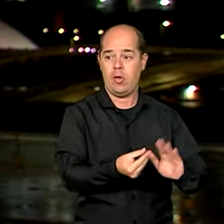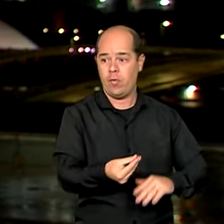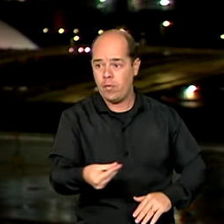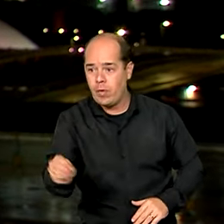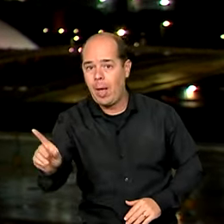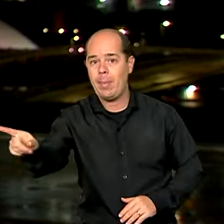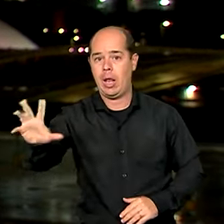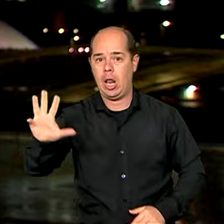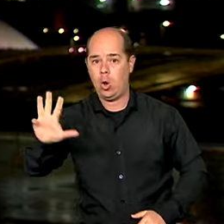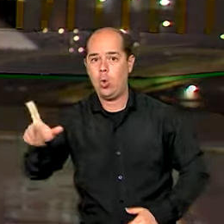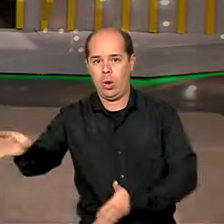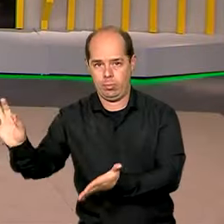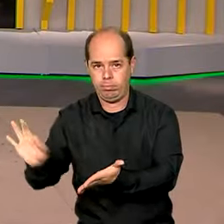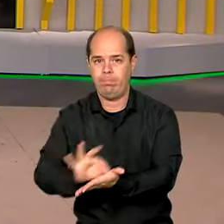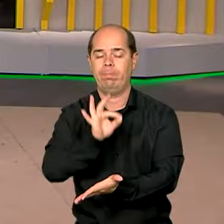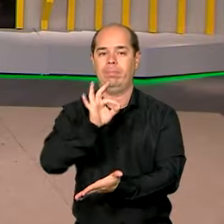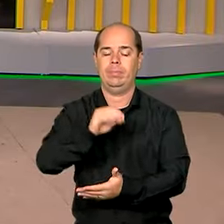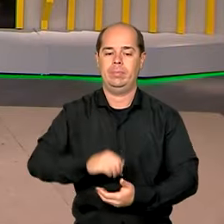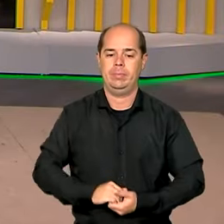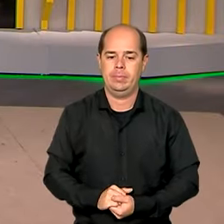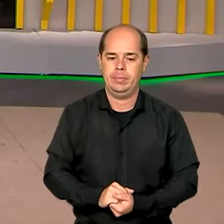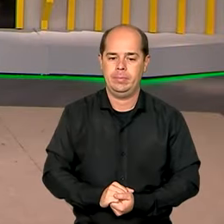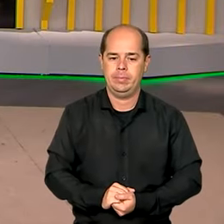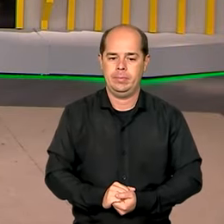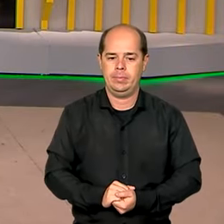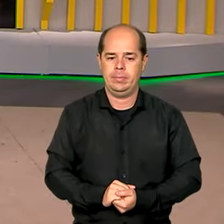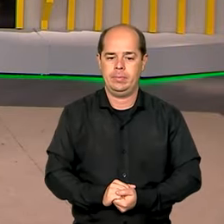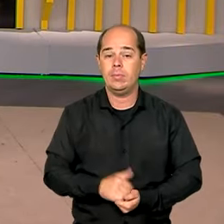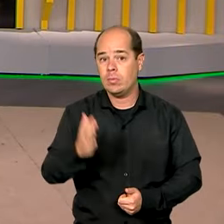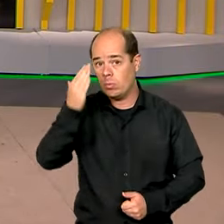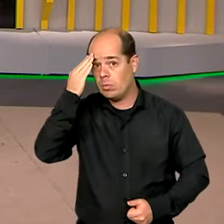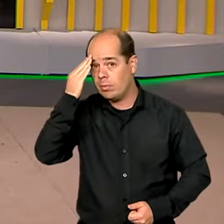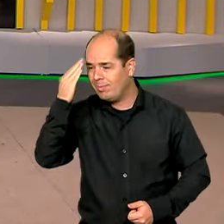presidente Lula. Roberto e Ana. Muito obrigado, Pablo. Uma boa noite para você. Obrigado.